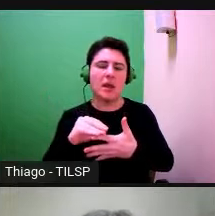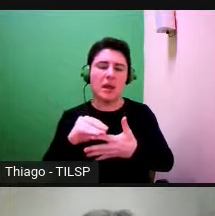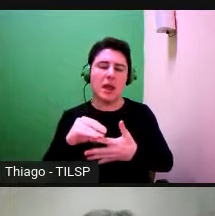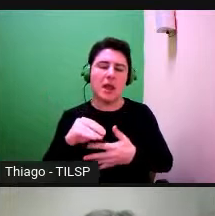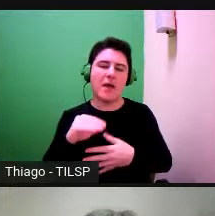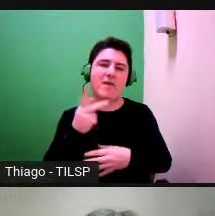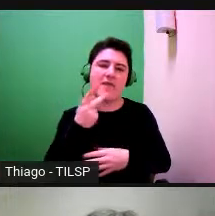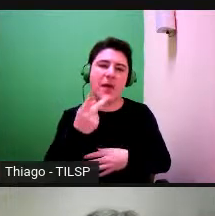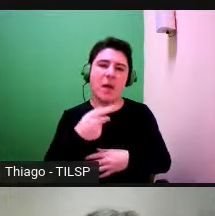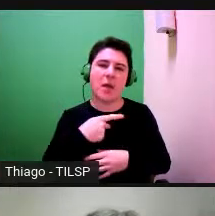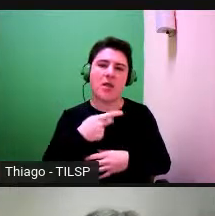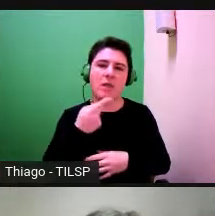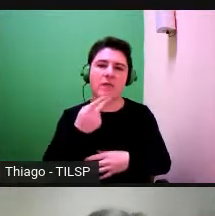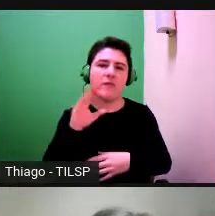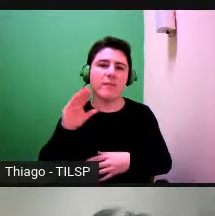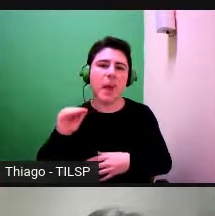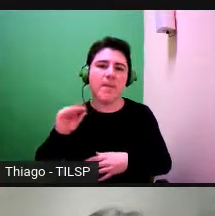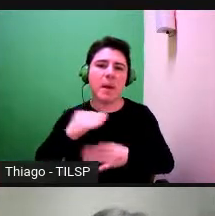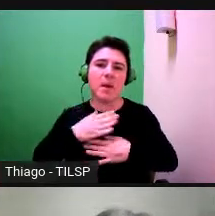devagar,